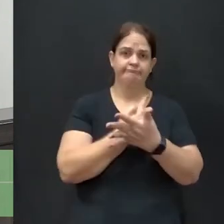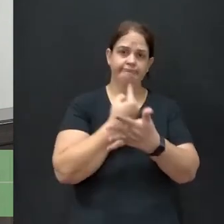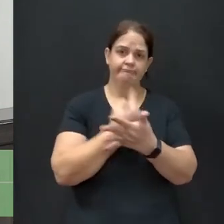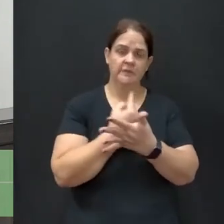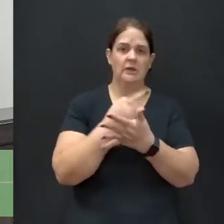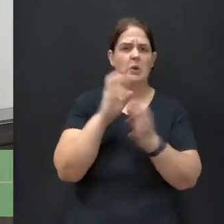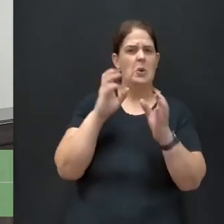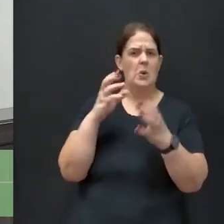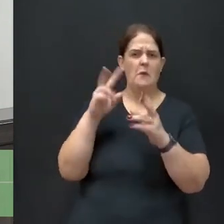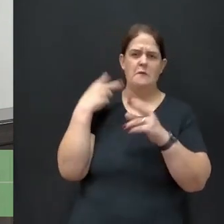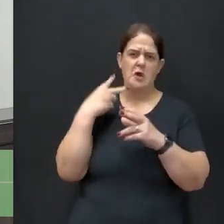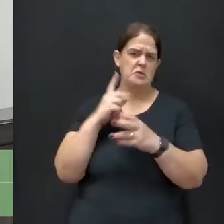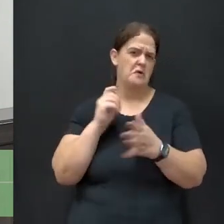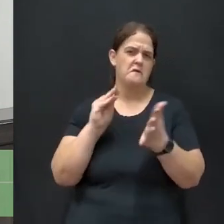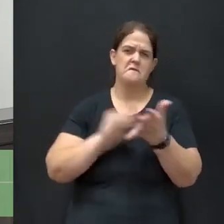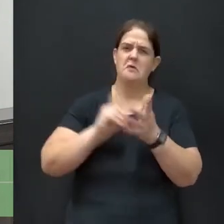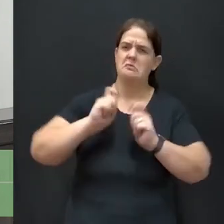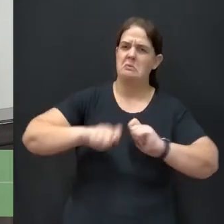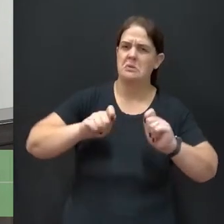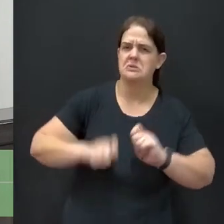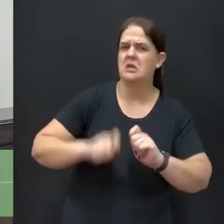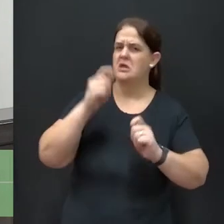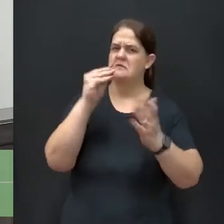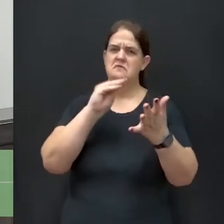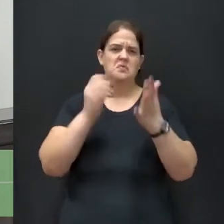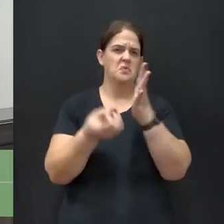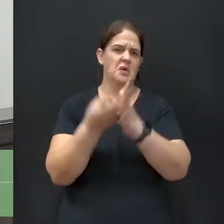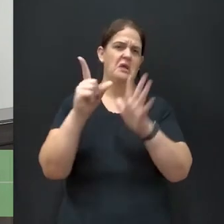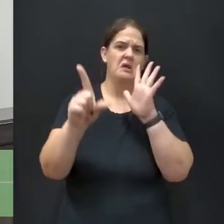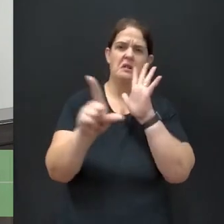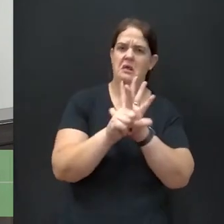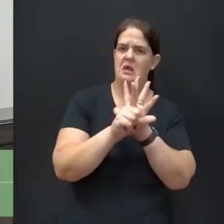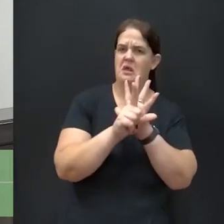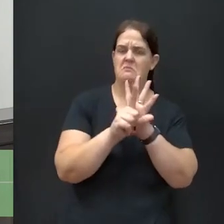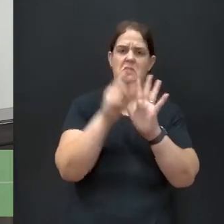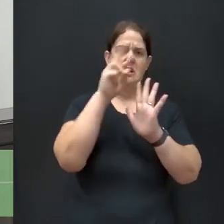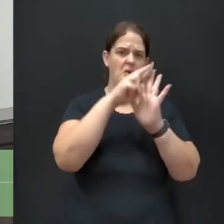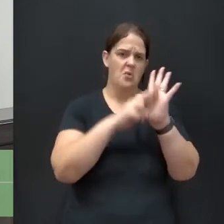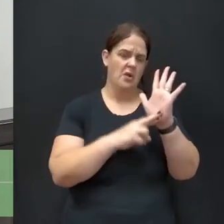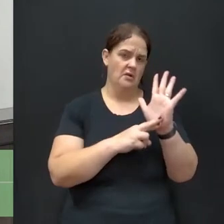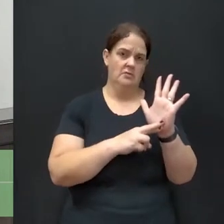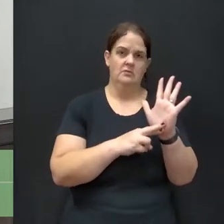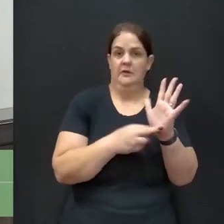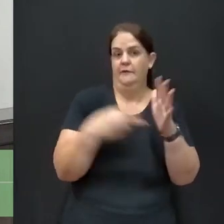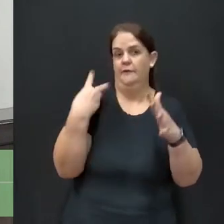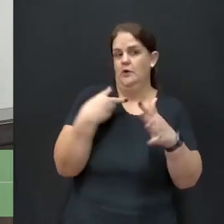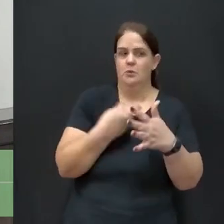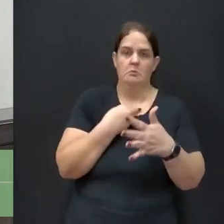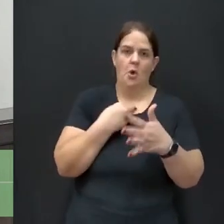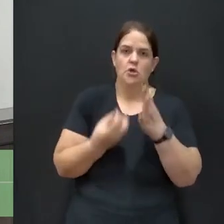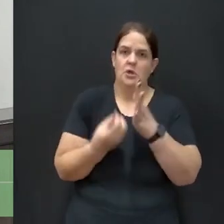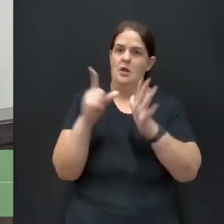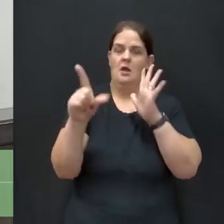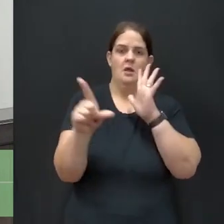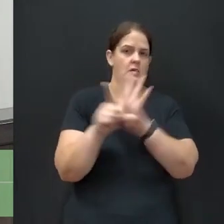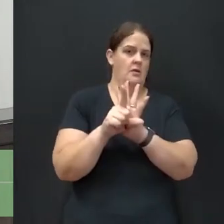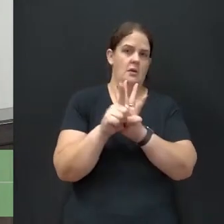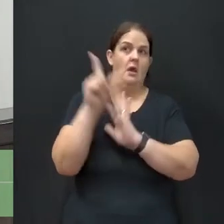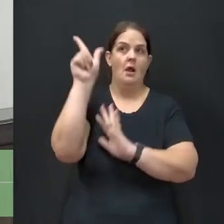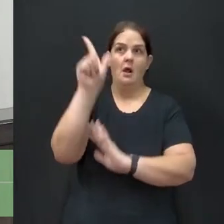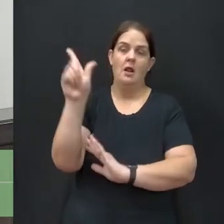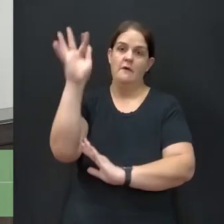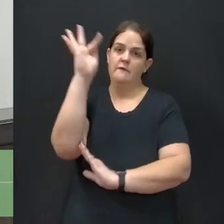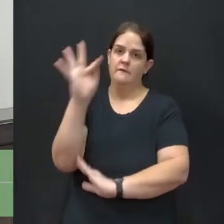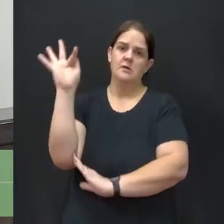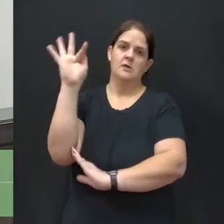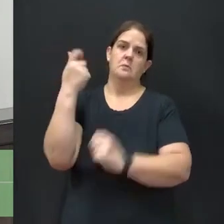viradores são os incompetentes, que não fazem essa lei para regularizar isso aí. Virador não tem como fazer essa lei, é uma lei federal e tem que vir de cima para